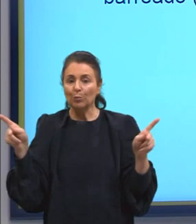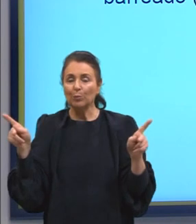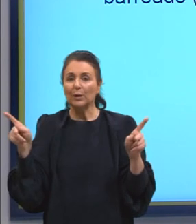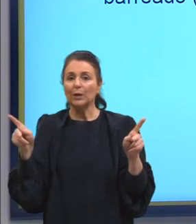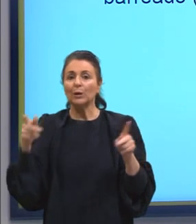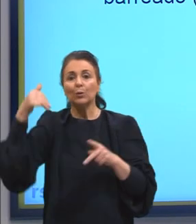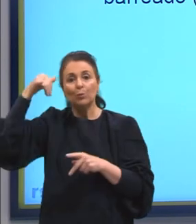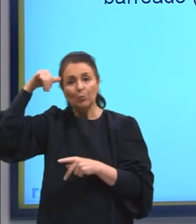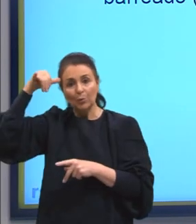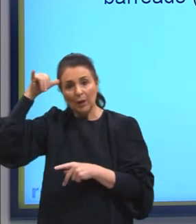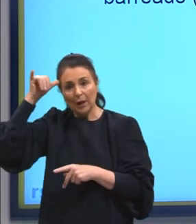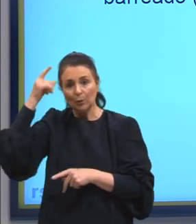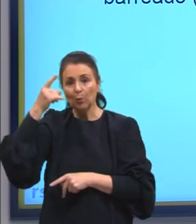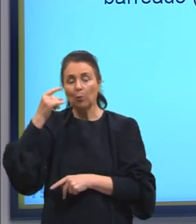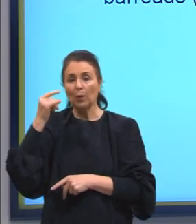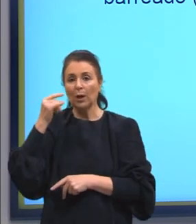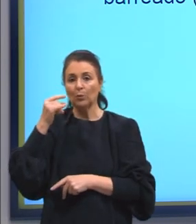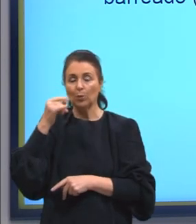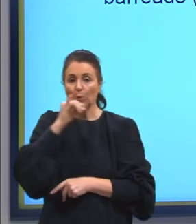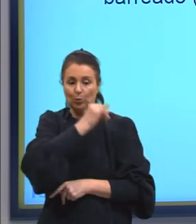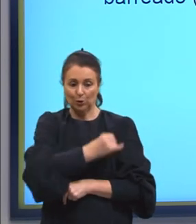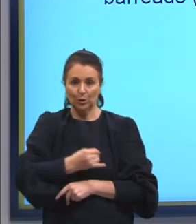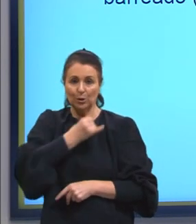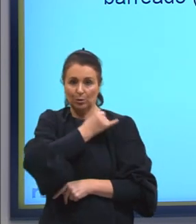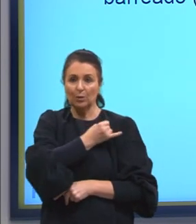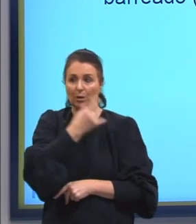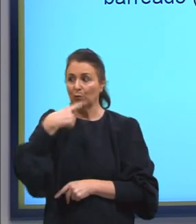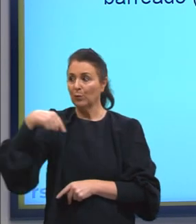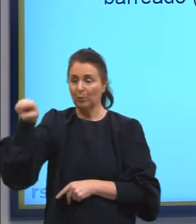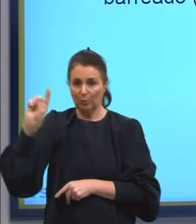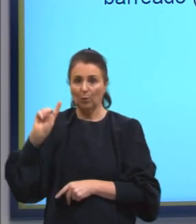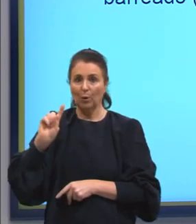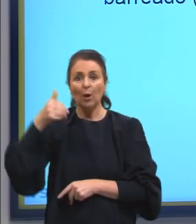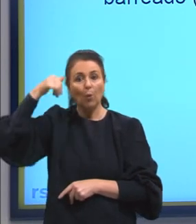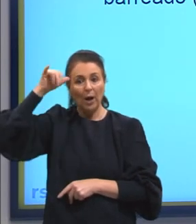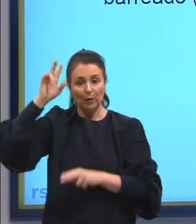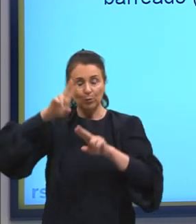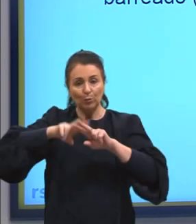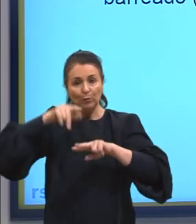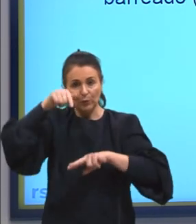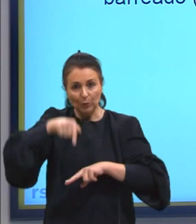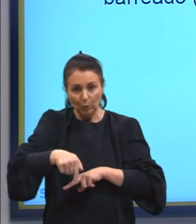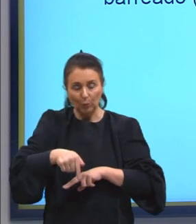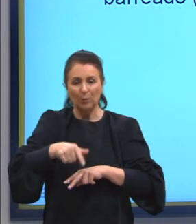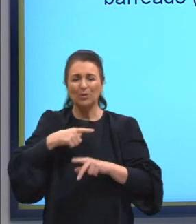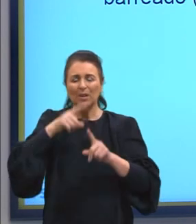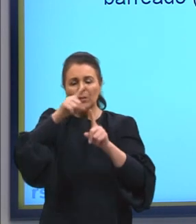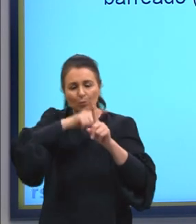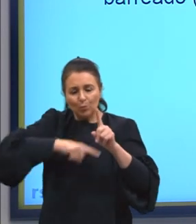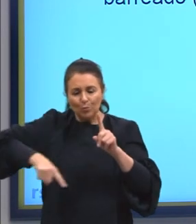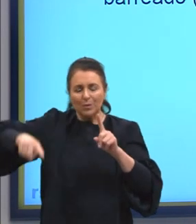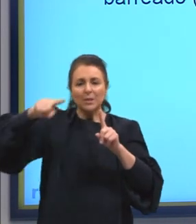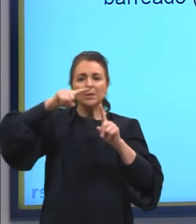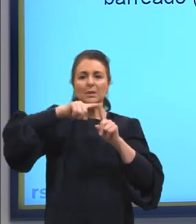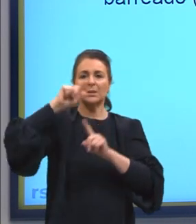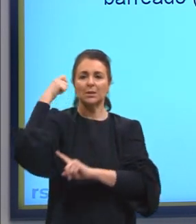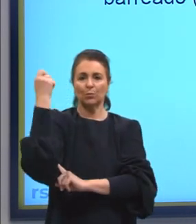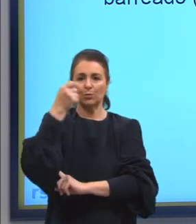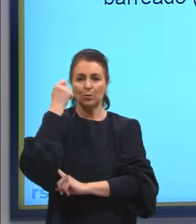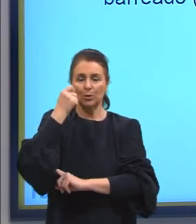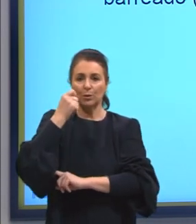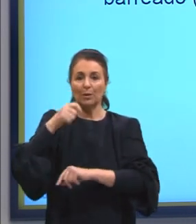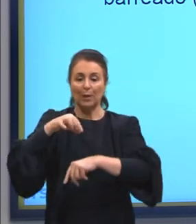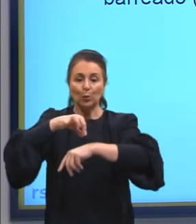a saída dos jesuítas, né? O gado chimarrão, que ficou por aqui, e a alimentação. Houve todo um ciclo no Rio Grande do Sul do